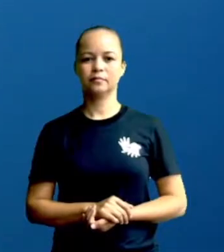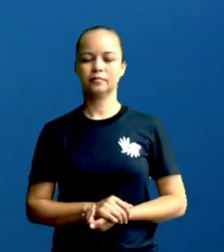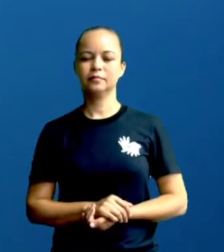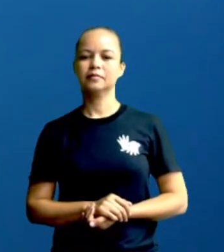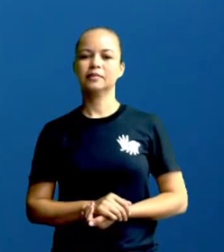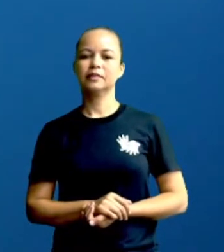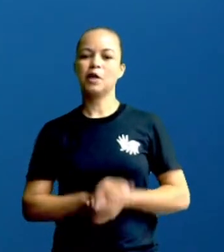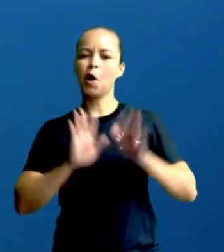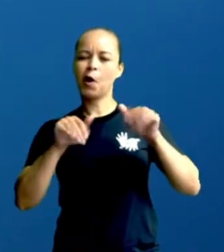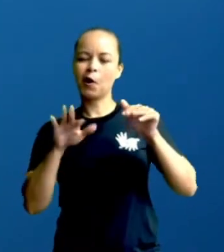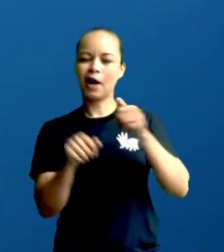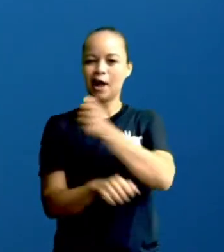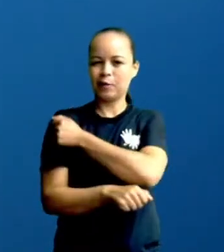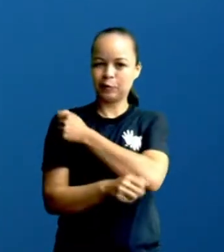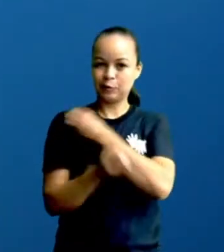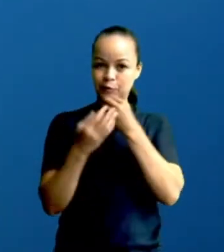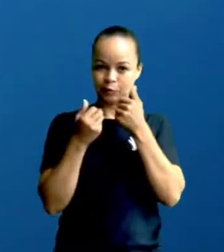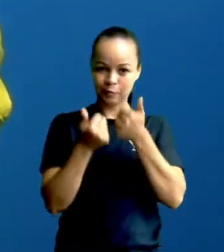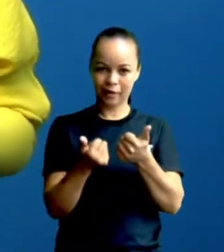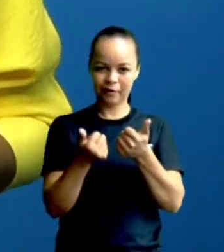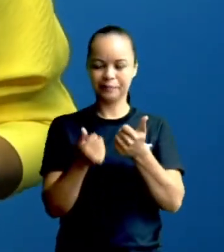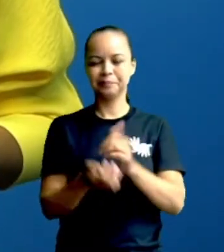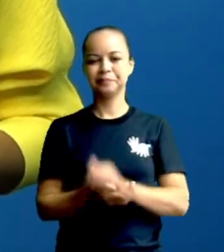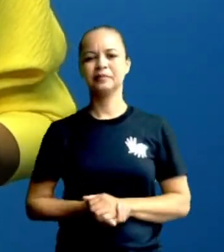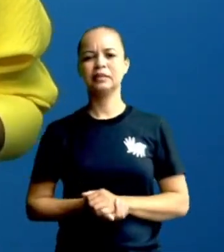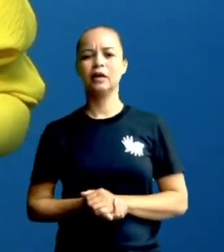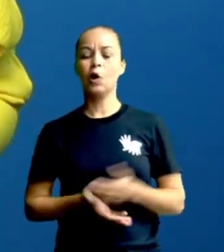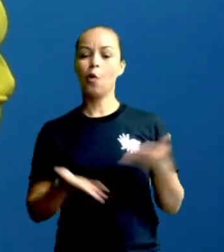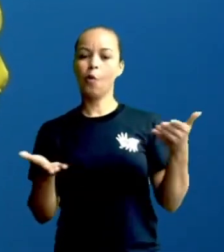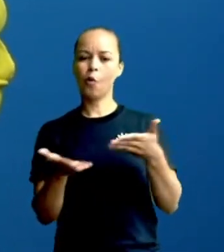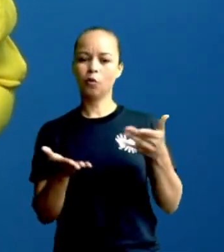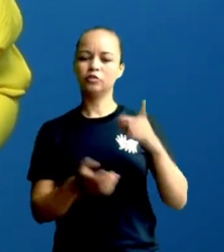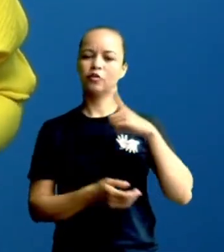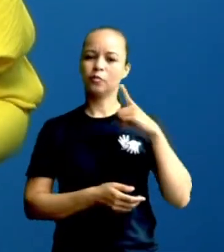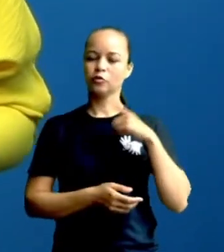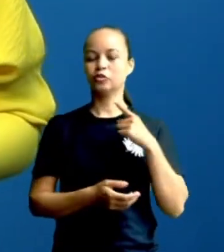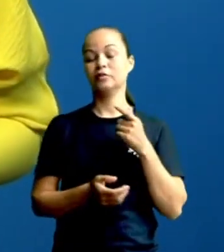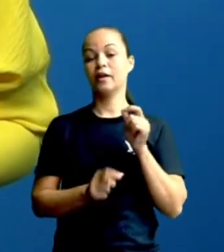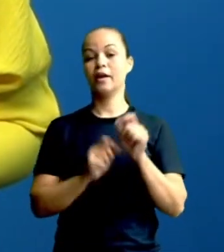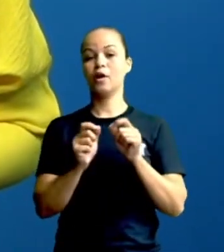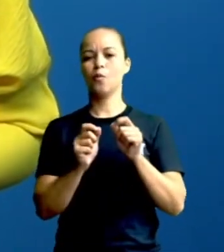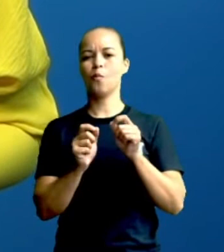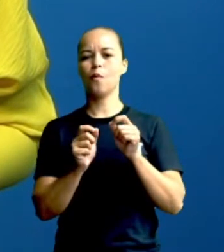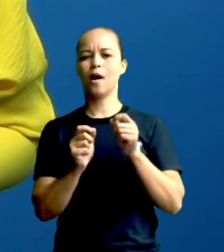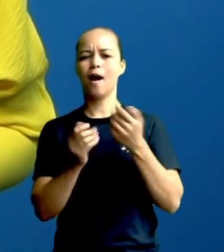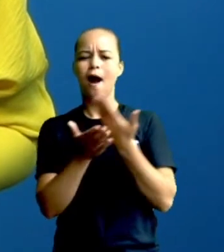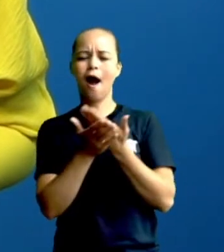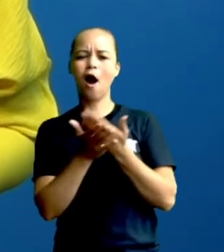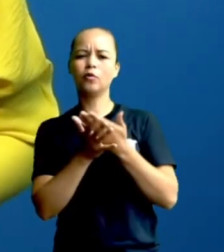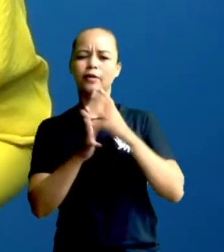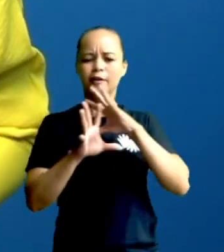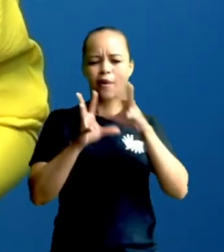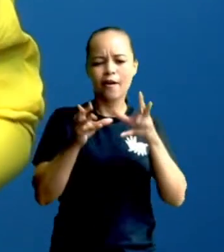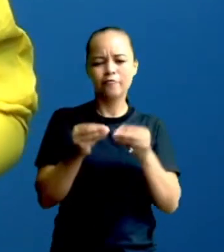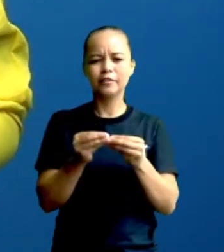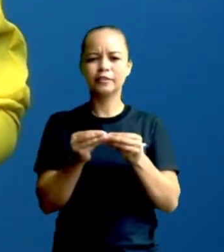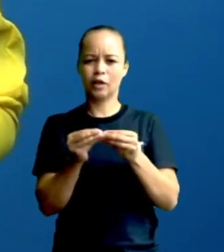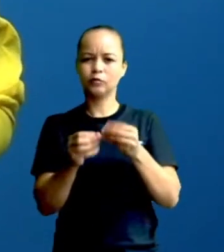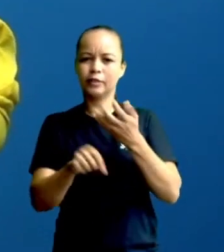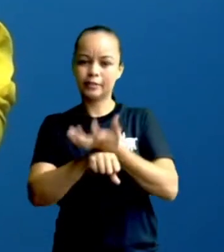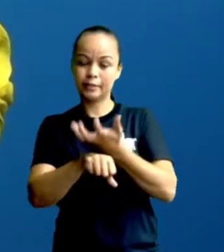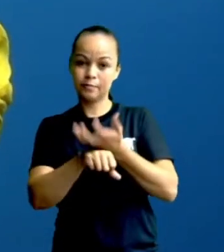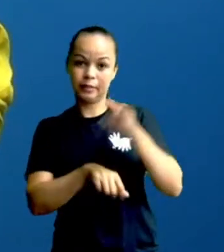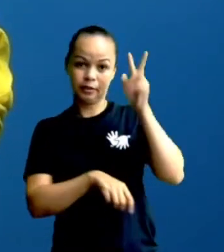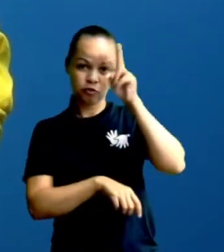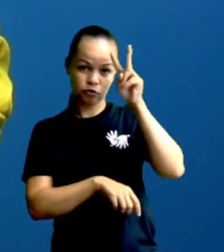Olá gente, tudo bem? Hoje vamos ter uma aula de revisão de história, certo? Vocês